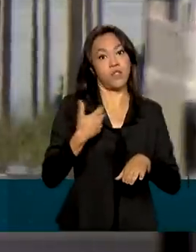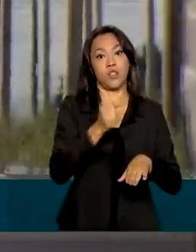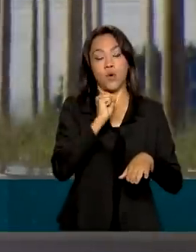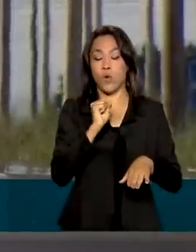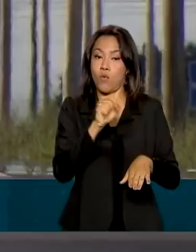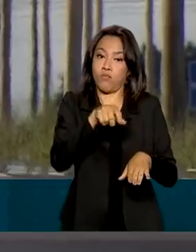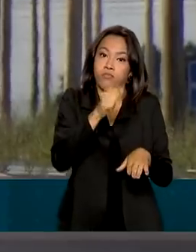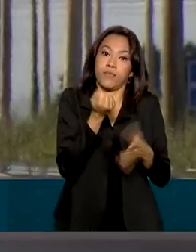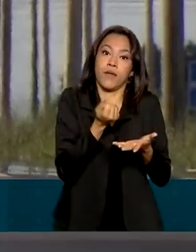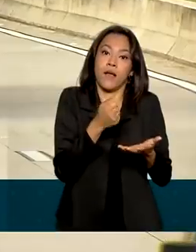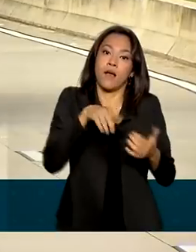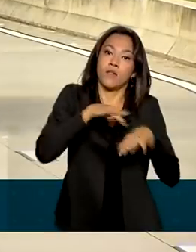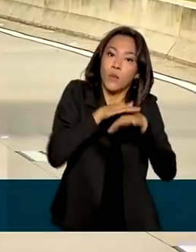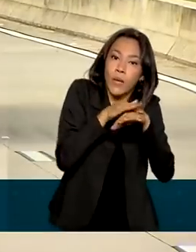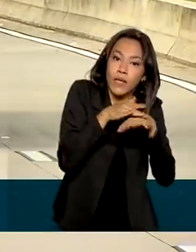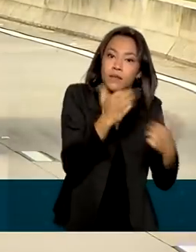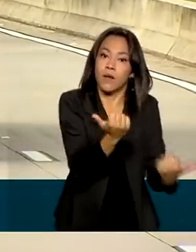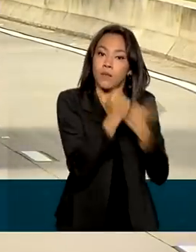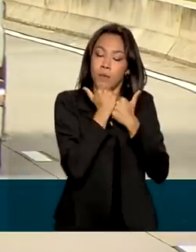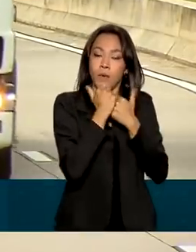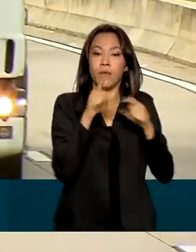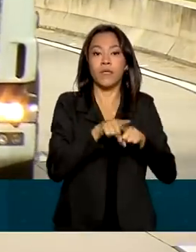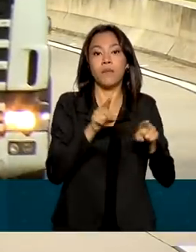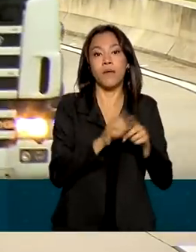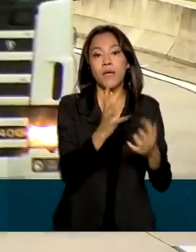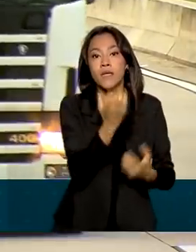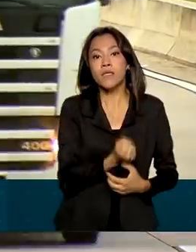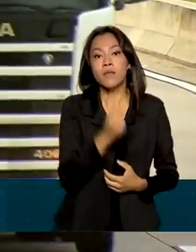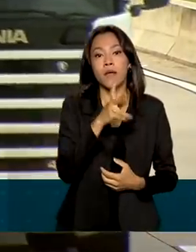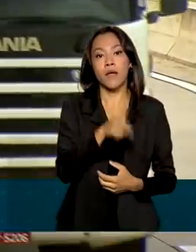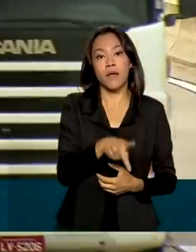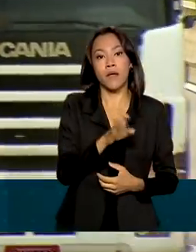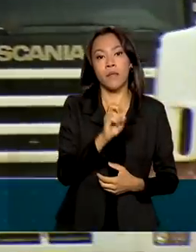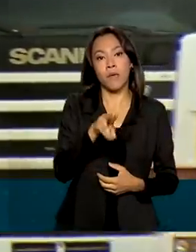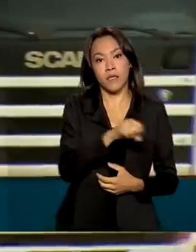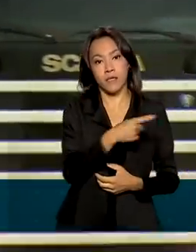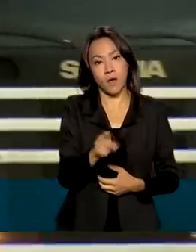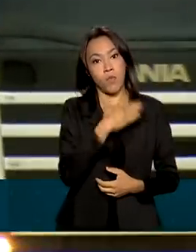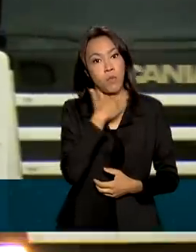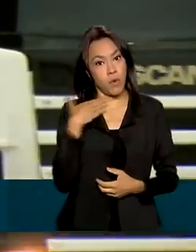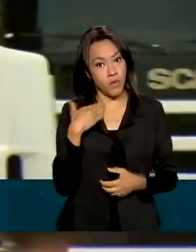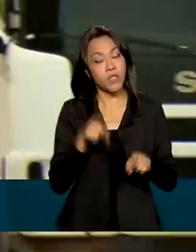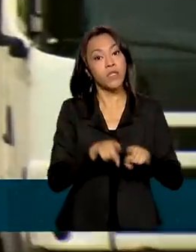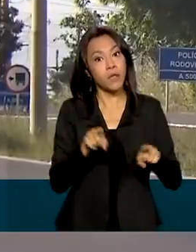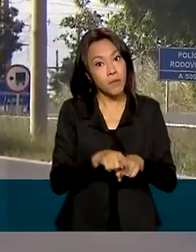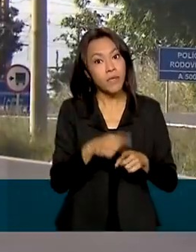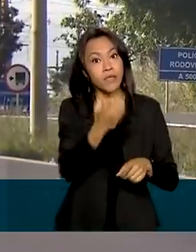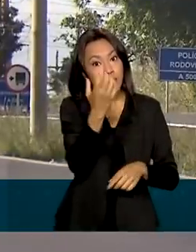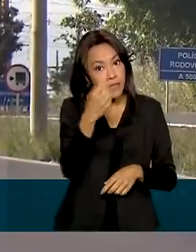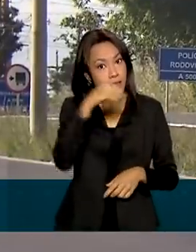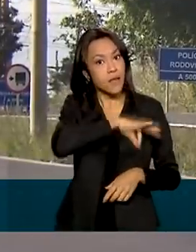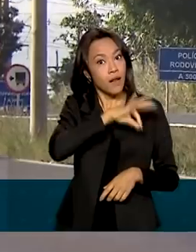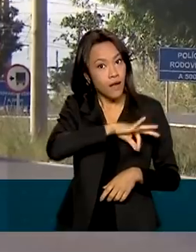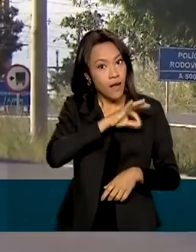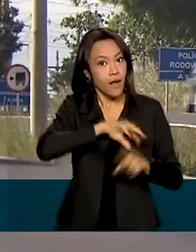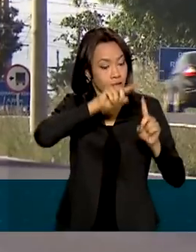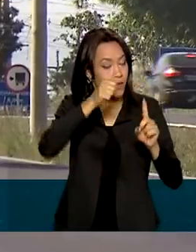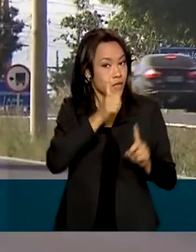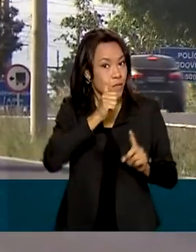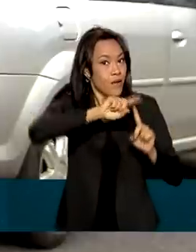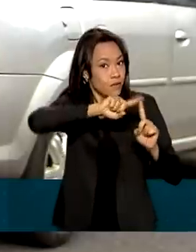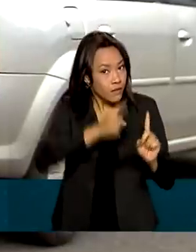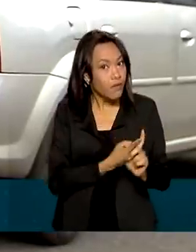invalidez, auxílio-doença e pensão por morte. E dá o direito de salário maternidade para as caminhoneiras